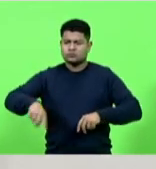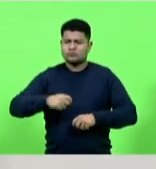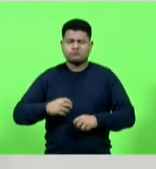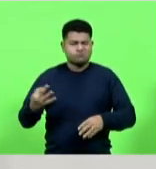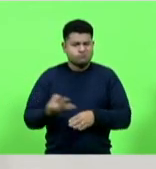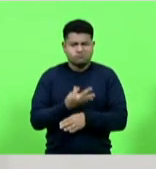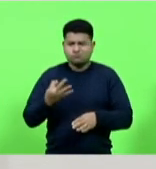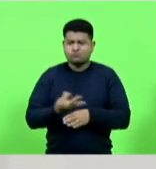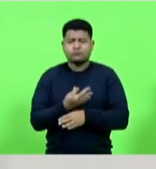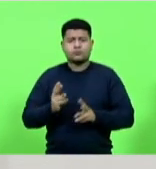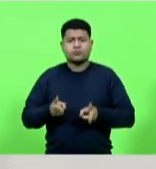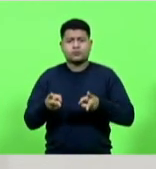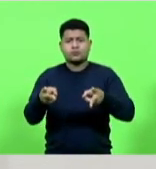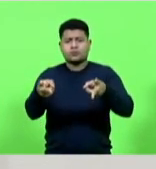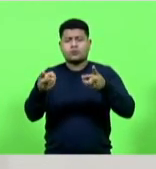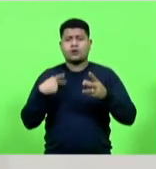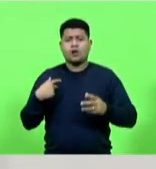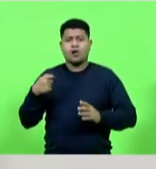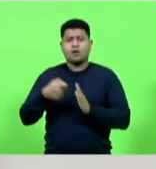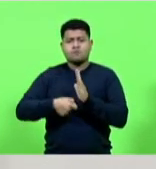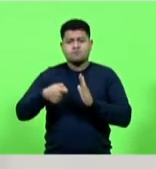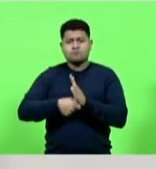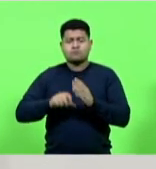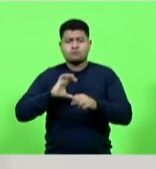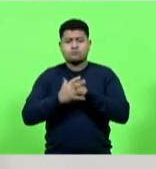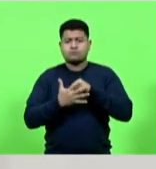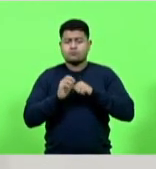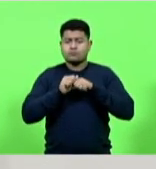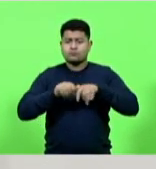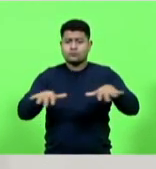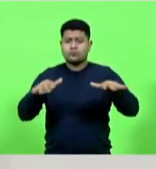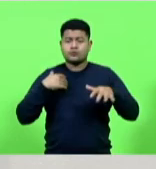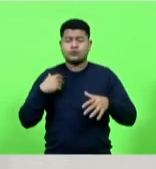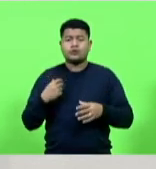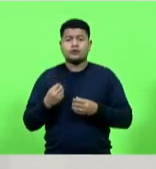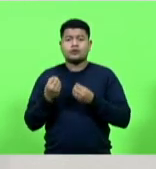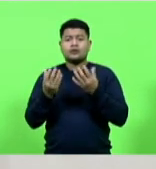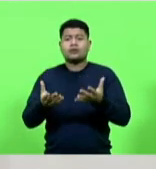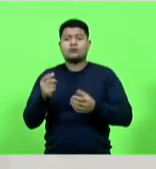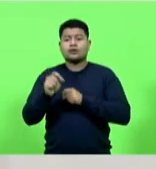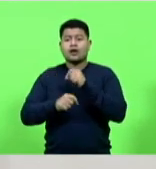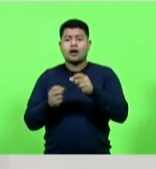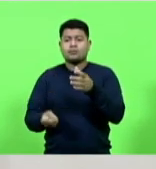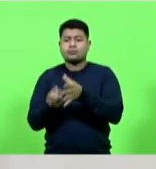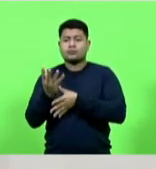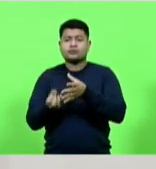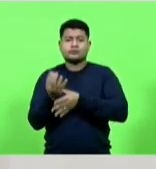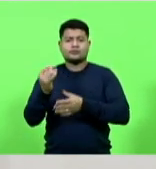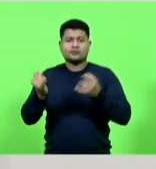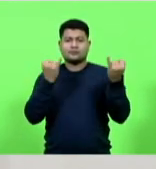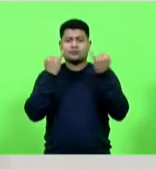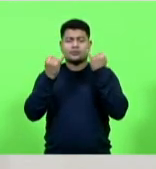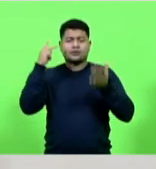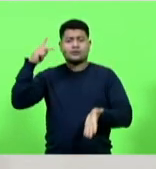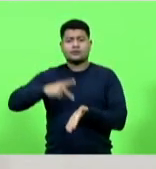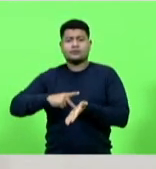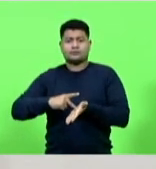enfrentamos a pandemia oferecendo o que de melhor sabemos fazer que é produzir informação de verdade